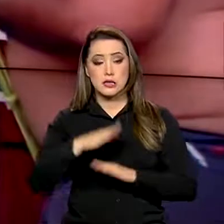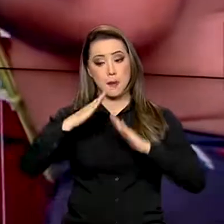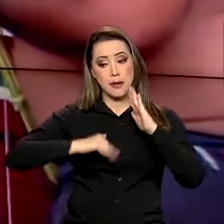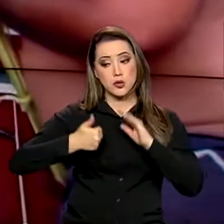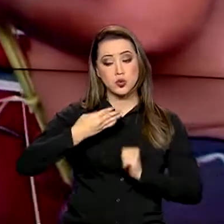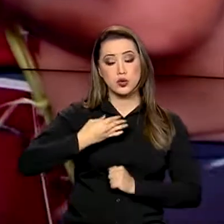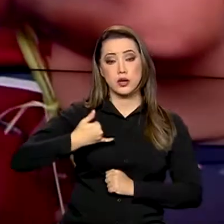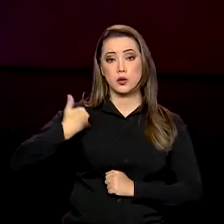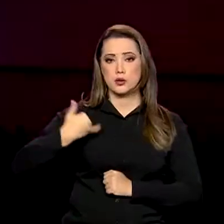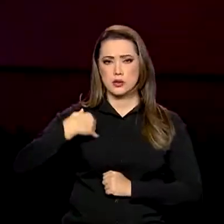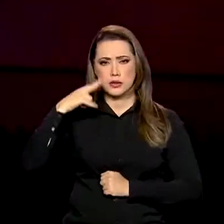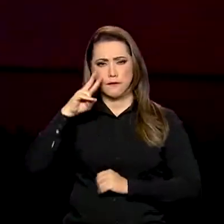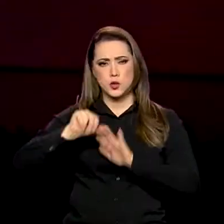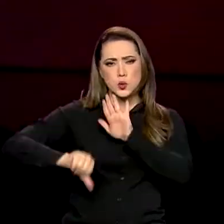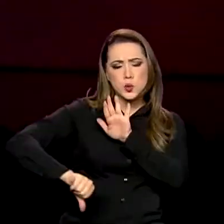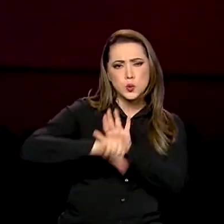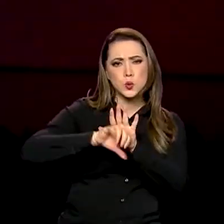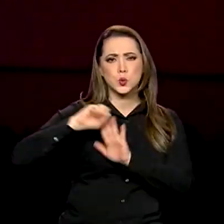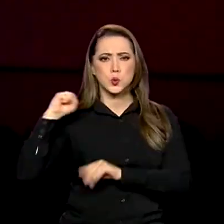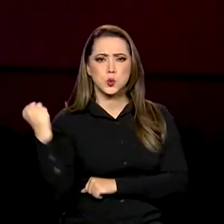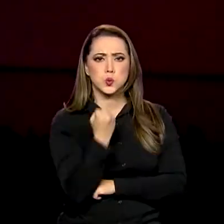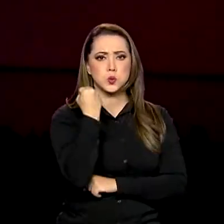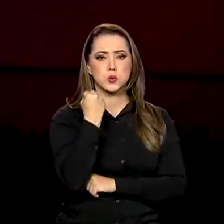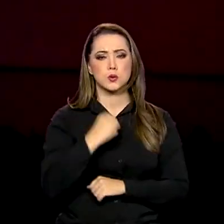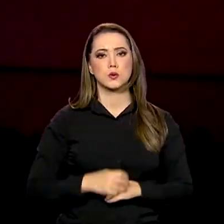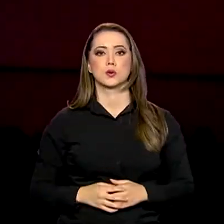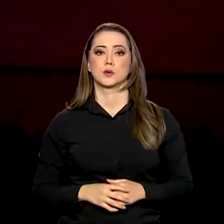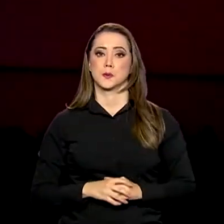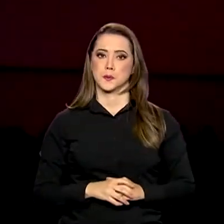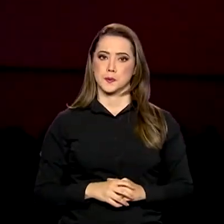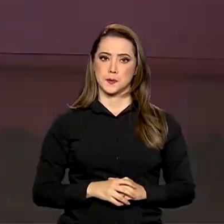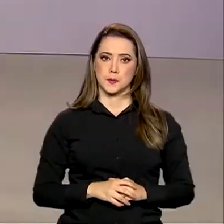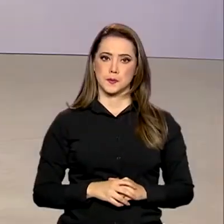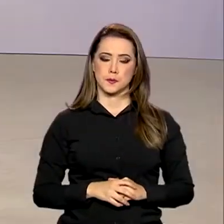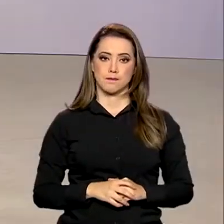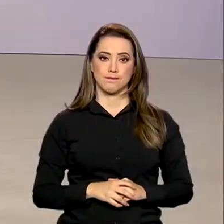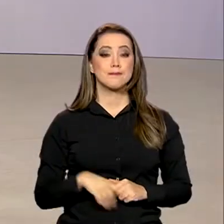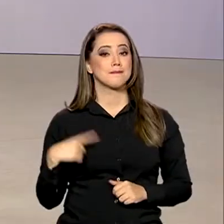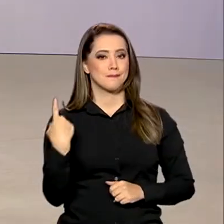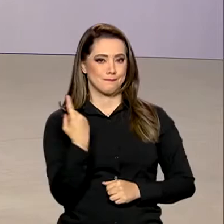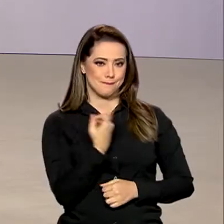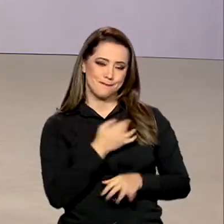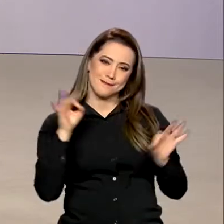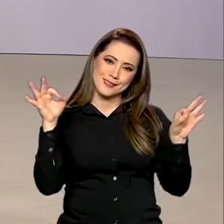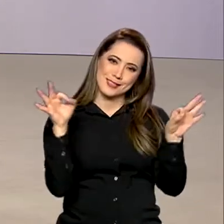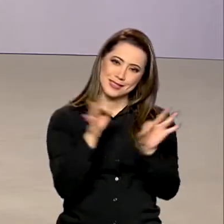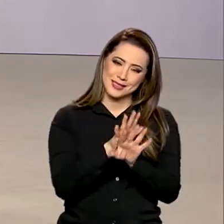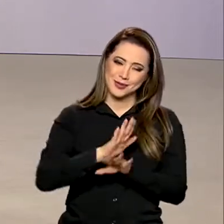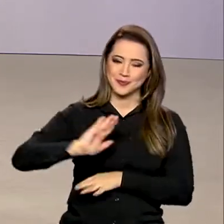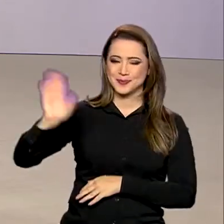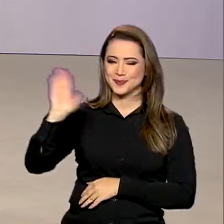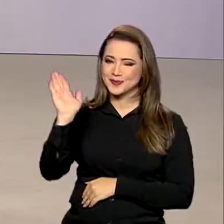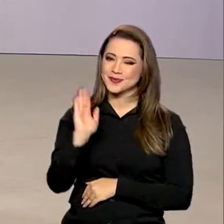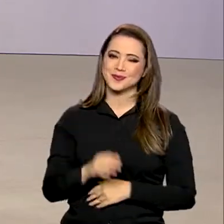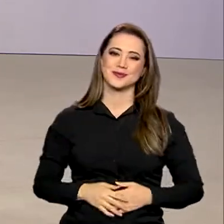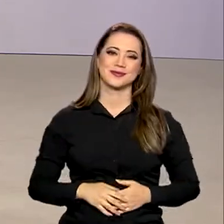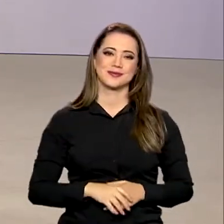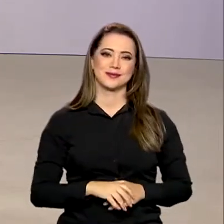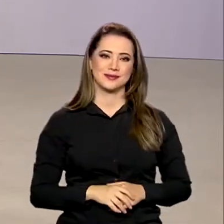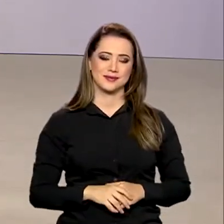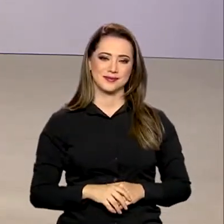menores de 14 anos é considerado crime hediondo. E a gente fica por aqui. Até a próxima!